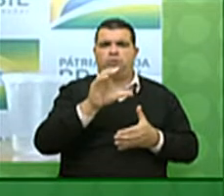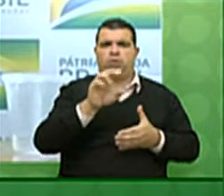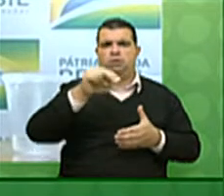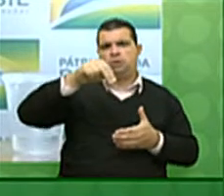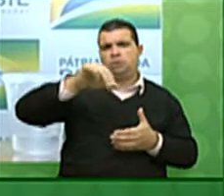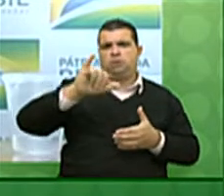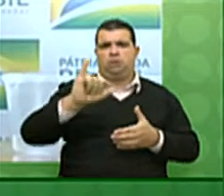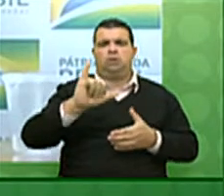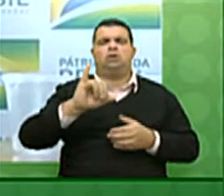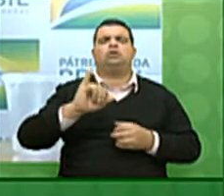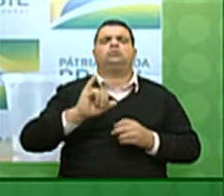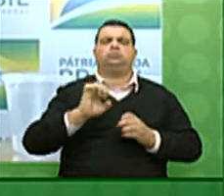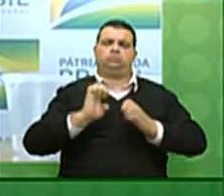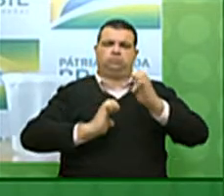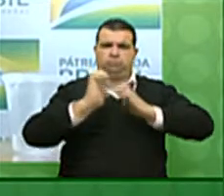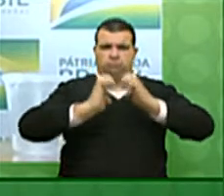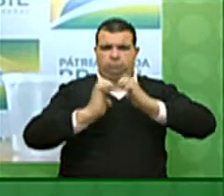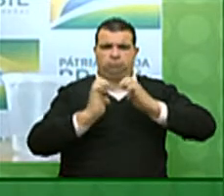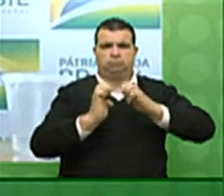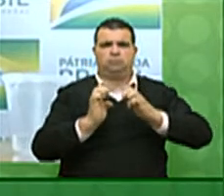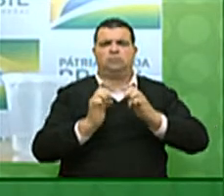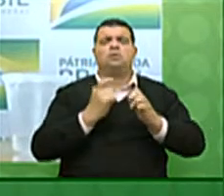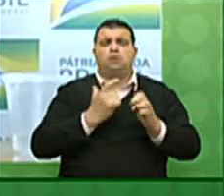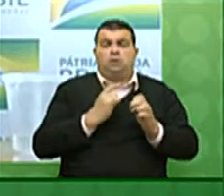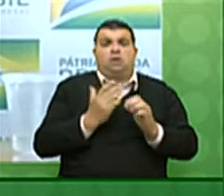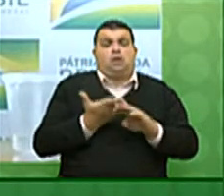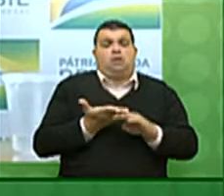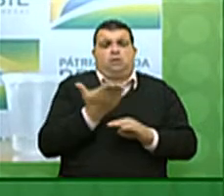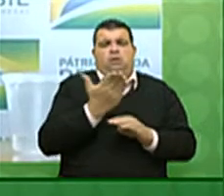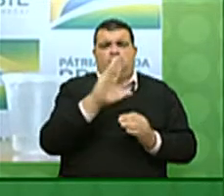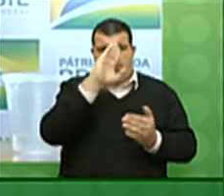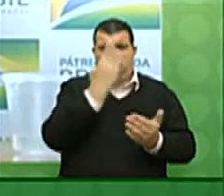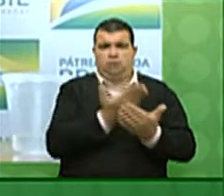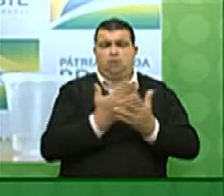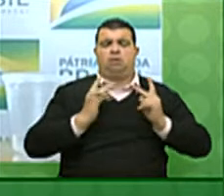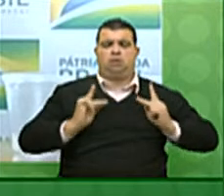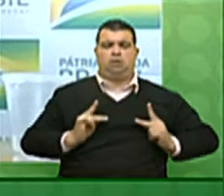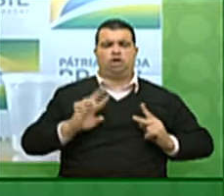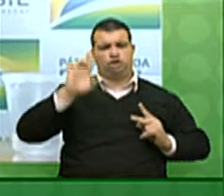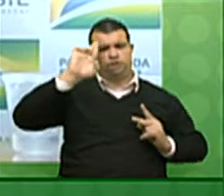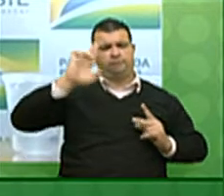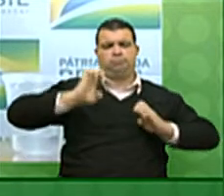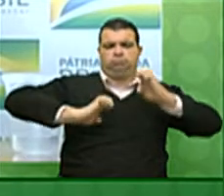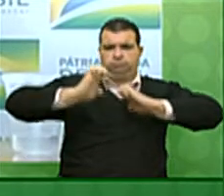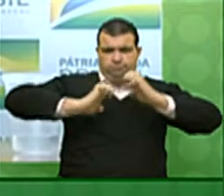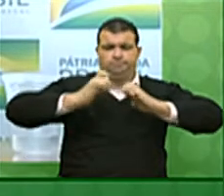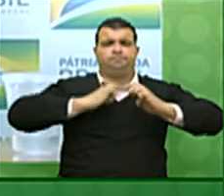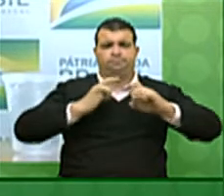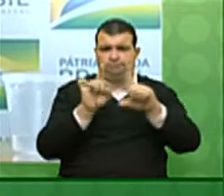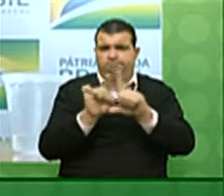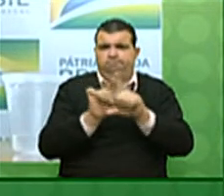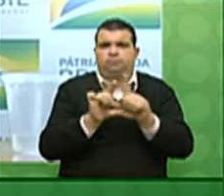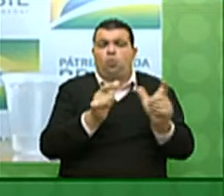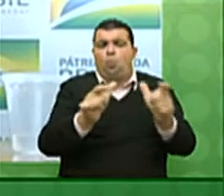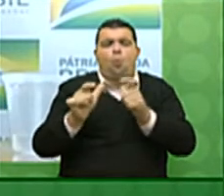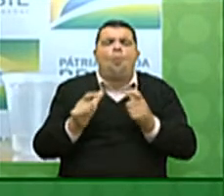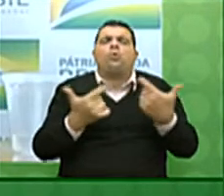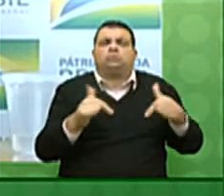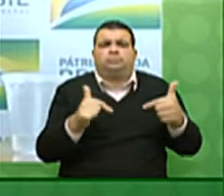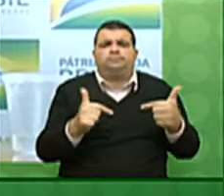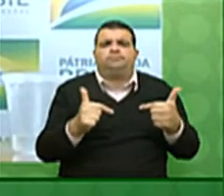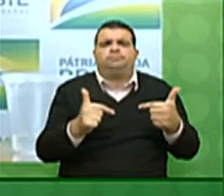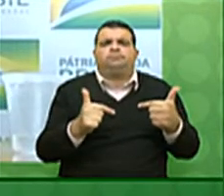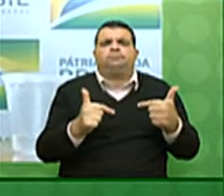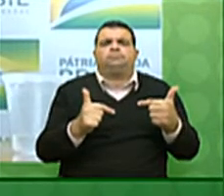que indica que houve crescimento da confiança do empresariado em relação ao mercado em